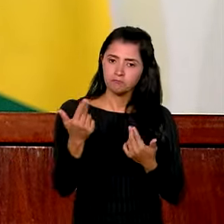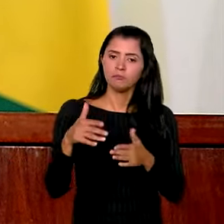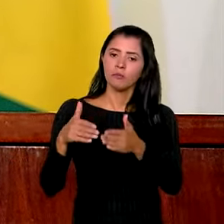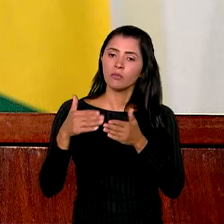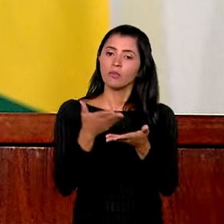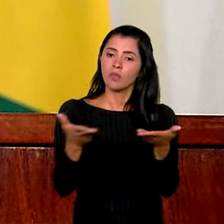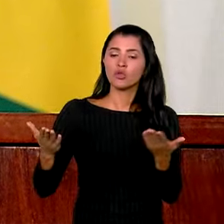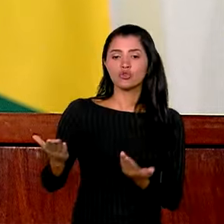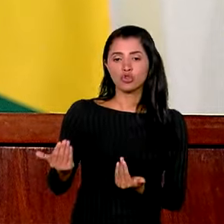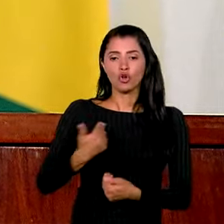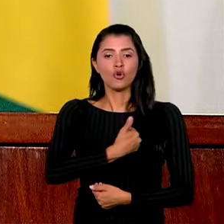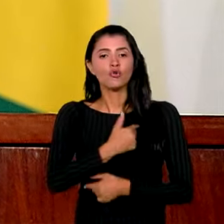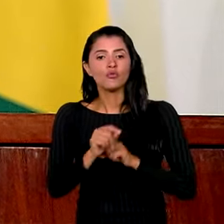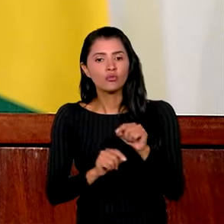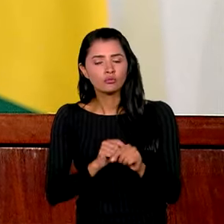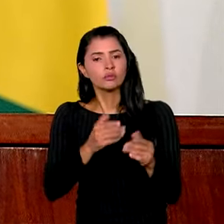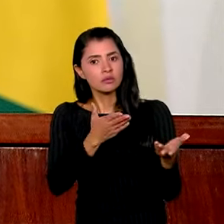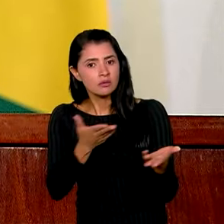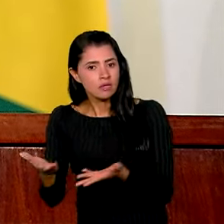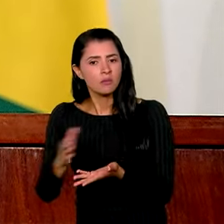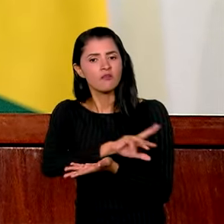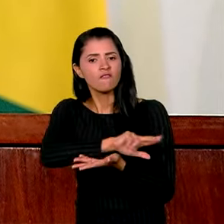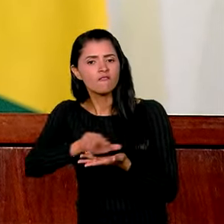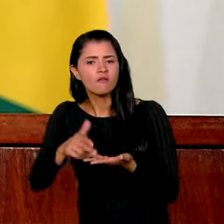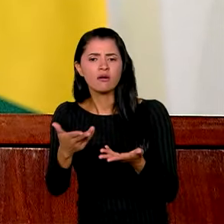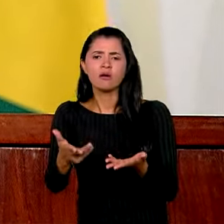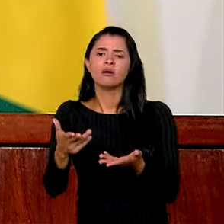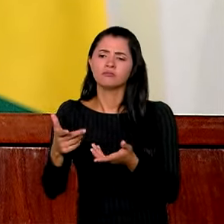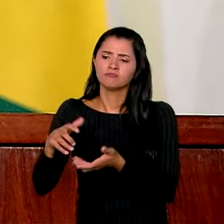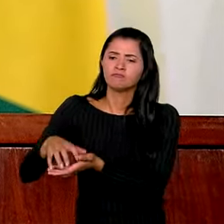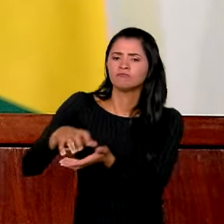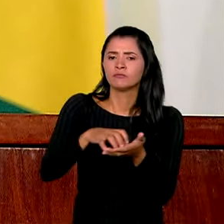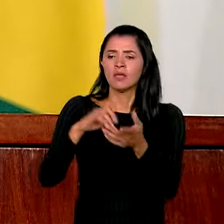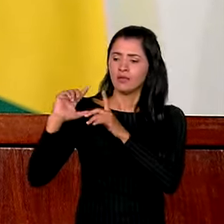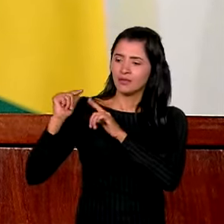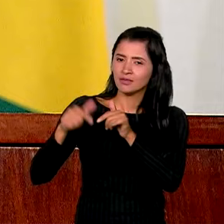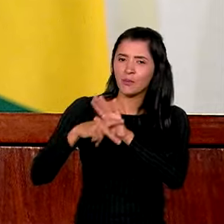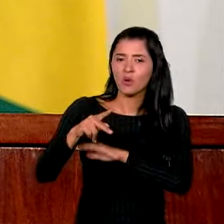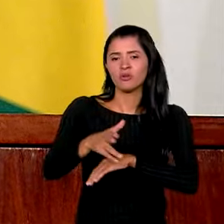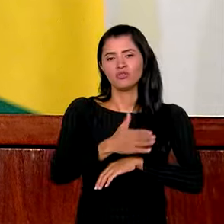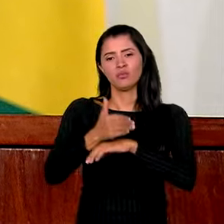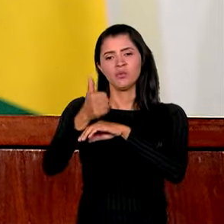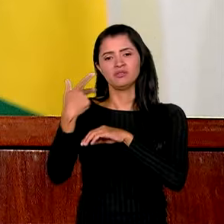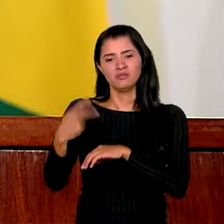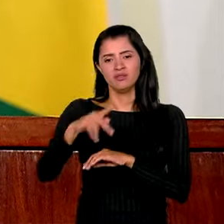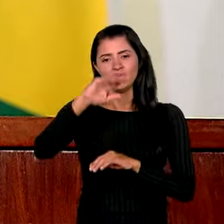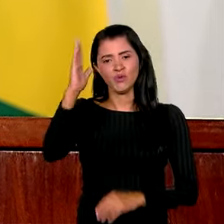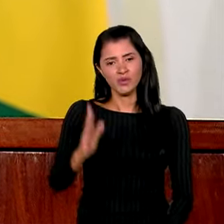jovens colegas que recebam as múltiplas matrizes da tradição viva da diplomacia brasileira,